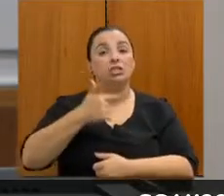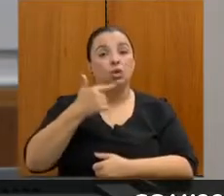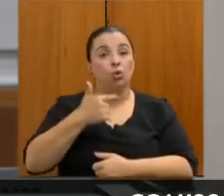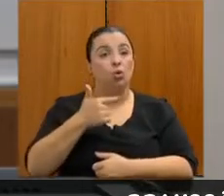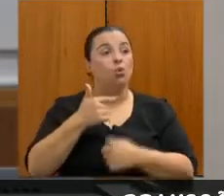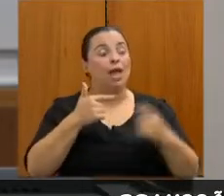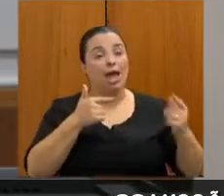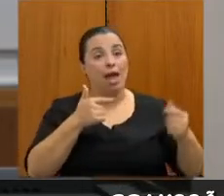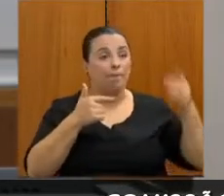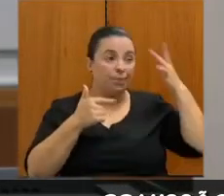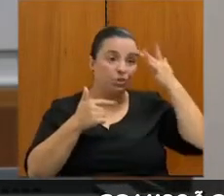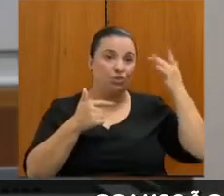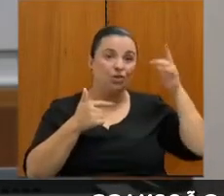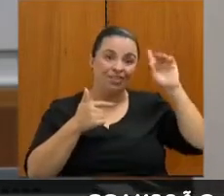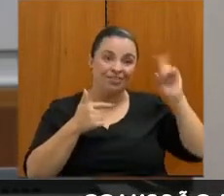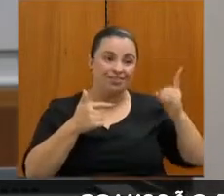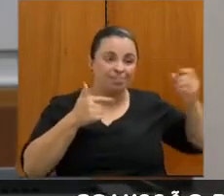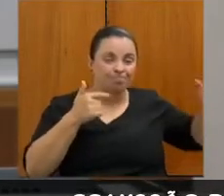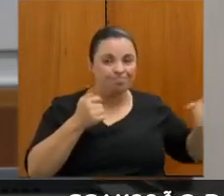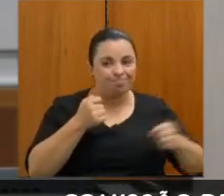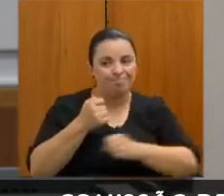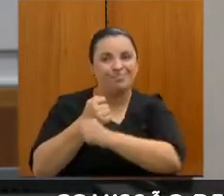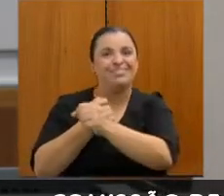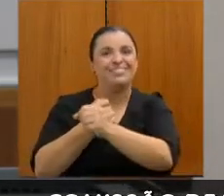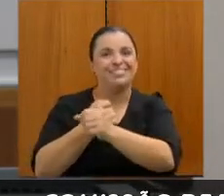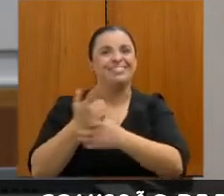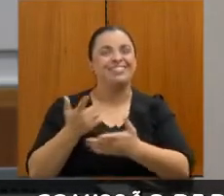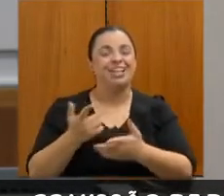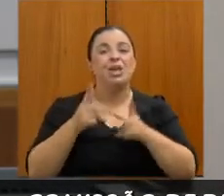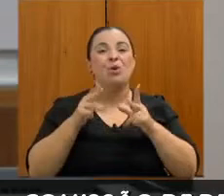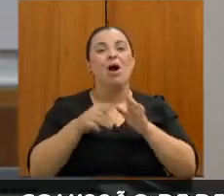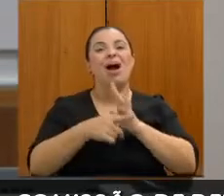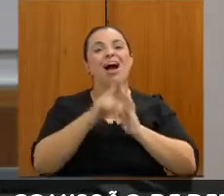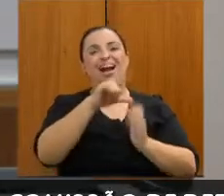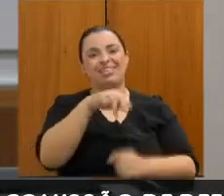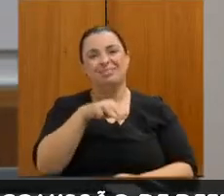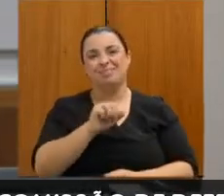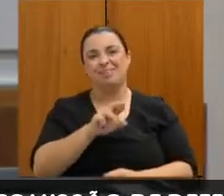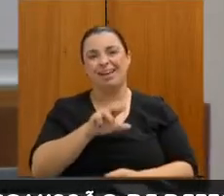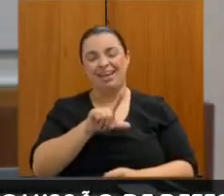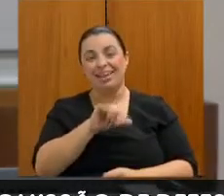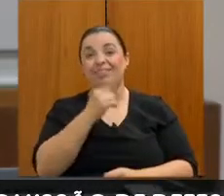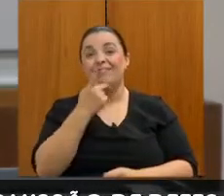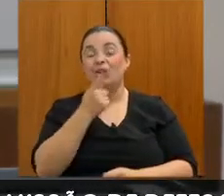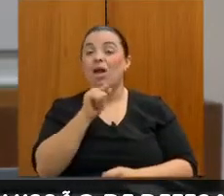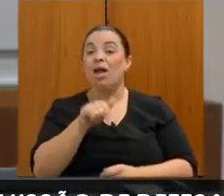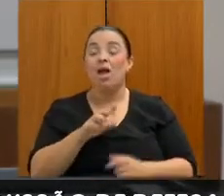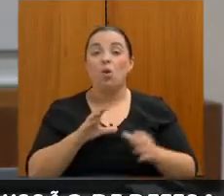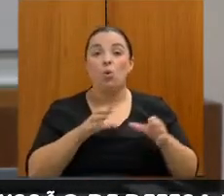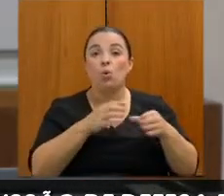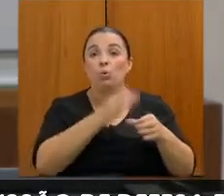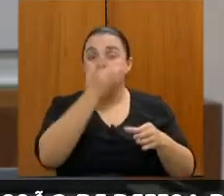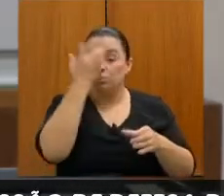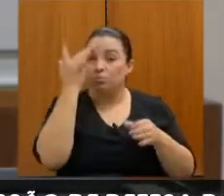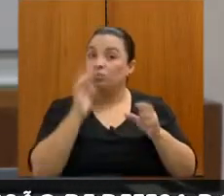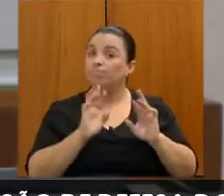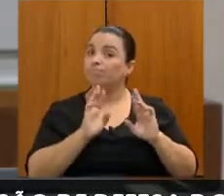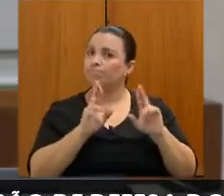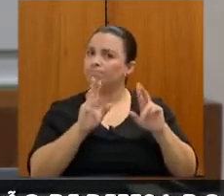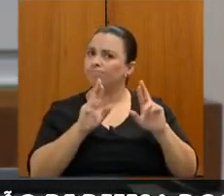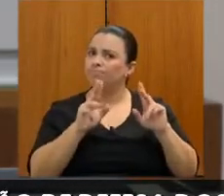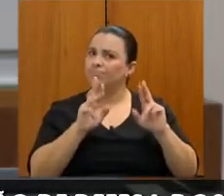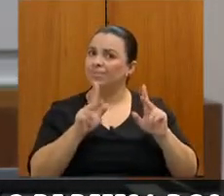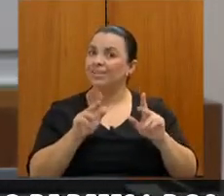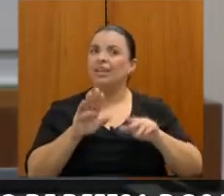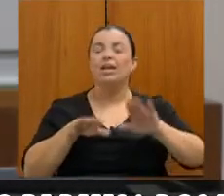desse usuário com deficiência intelectual, que, como a Marli disse, é um público muito diferenciado e que, às vezes, a gente